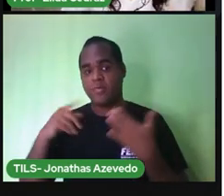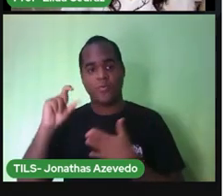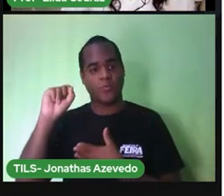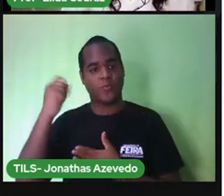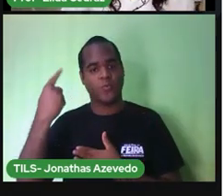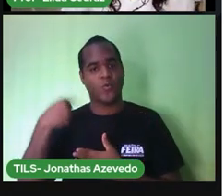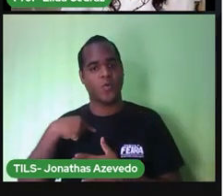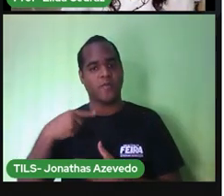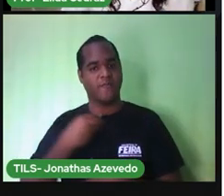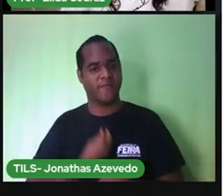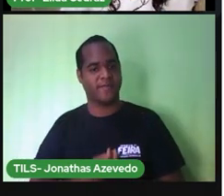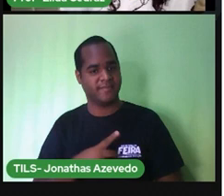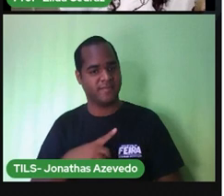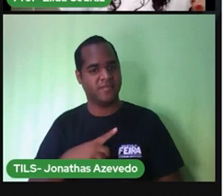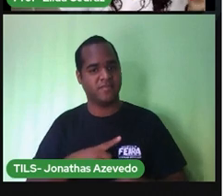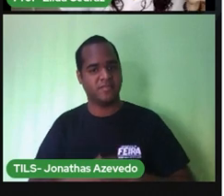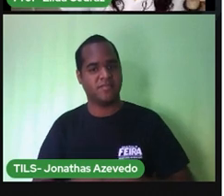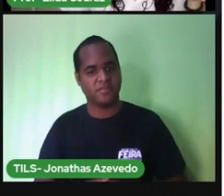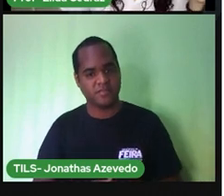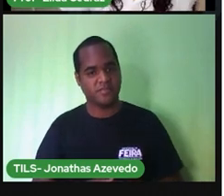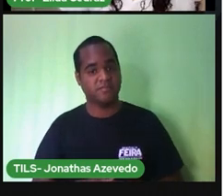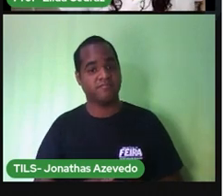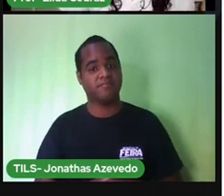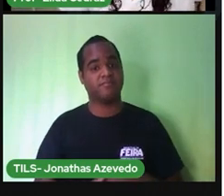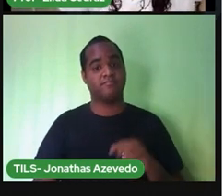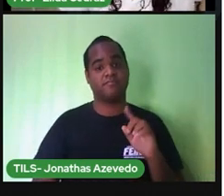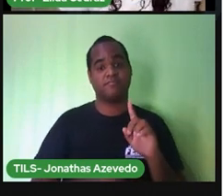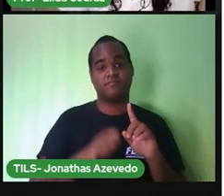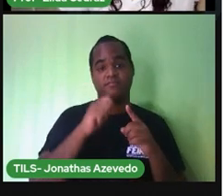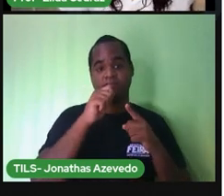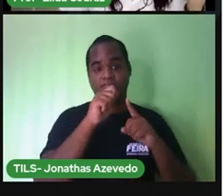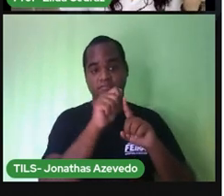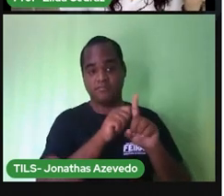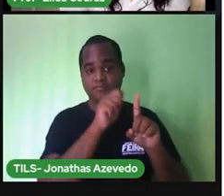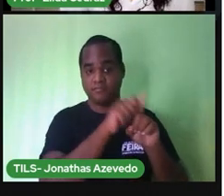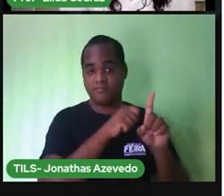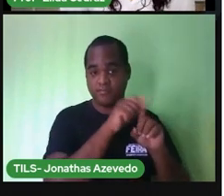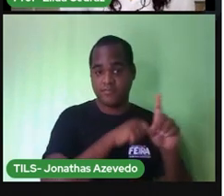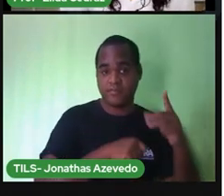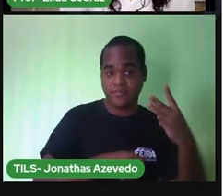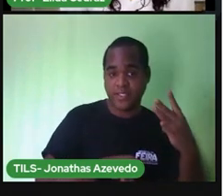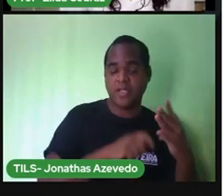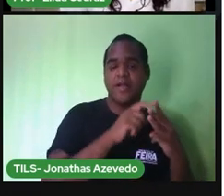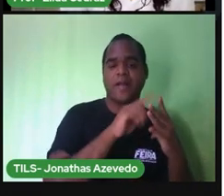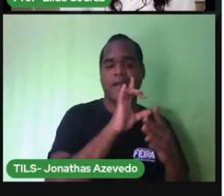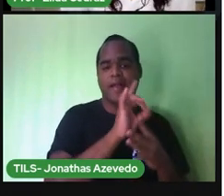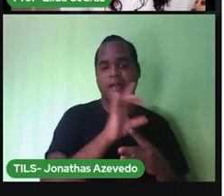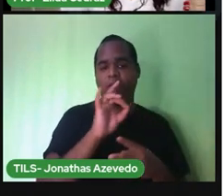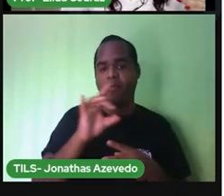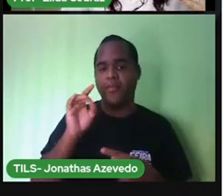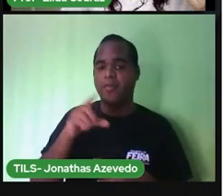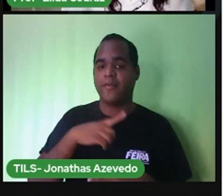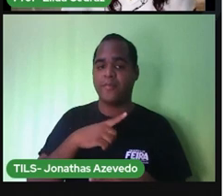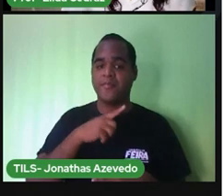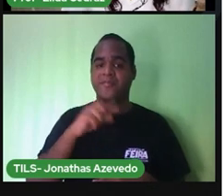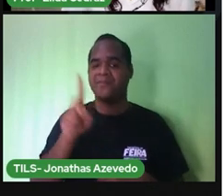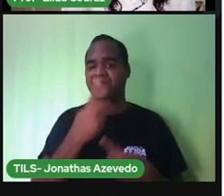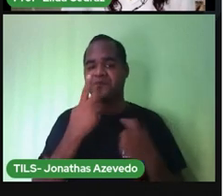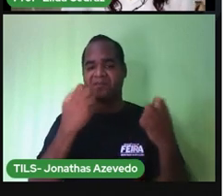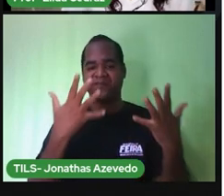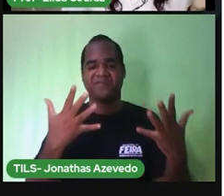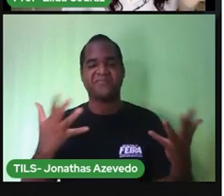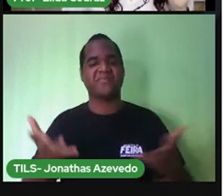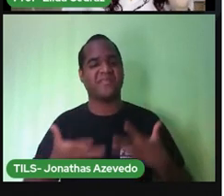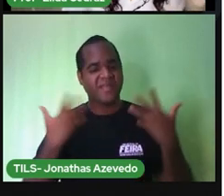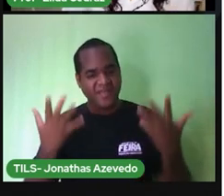mas nesta estação. Apenas três meses dura cada estação. E todas elas nos